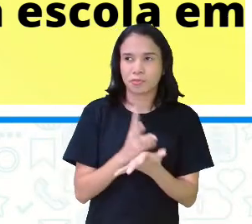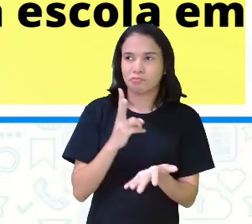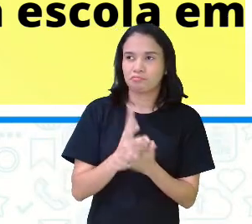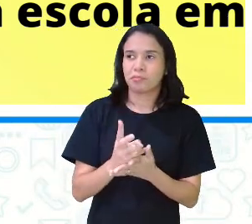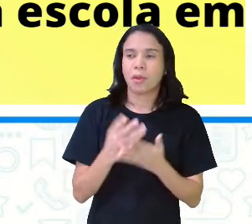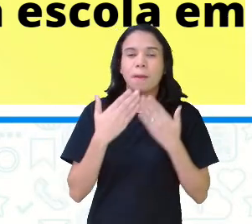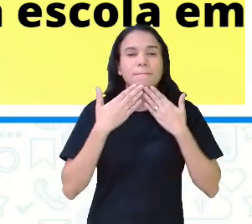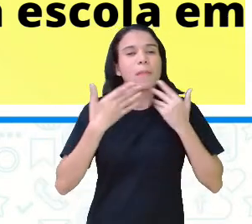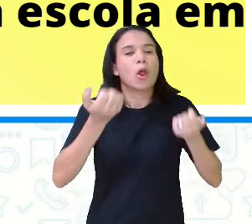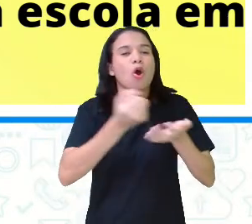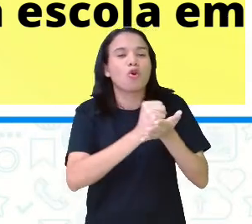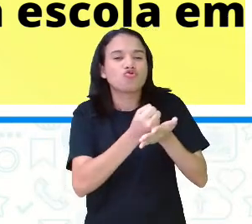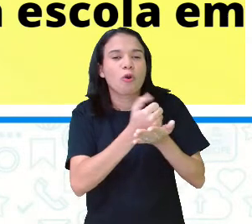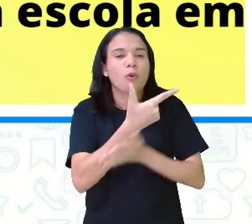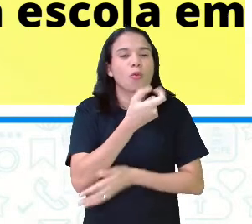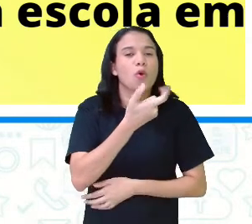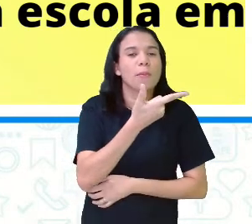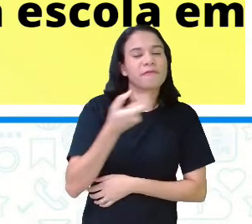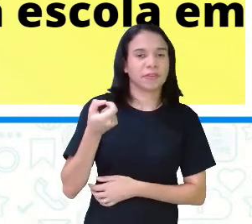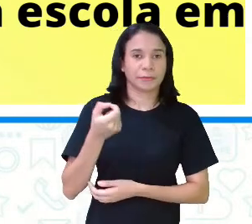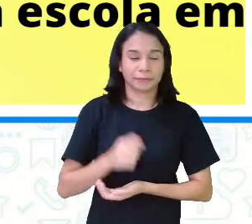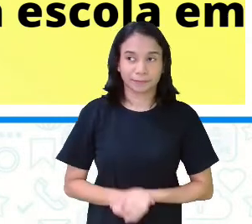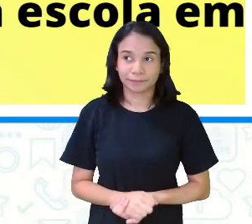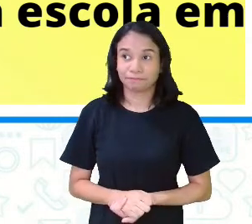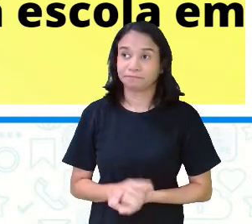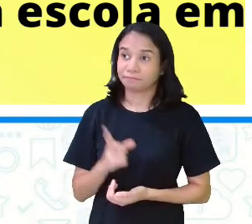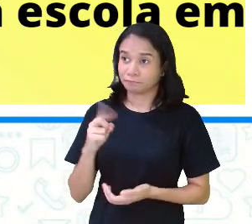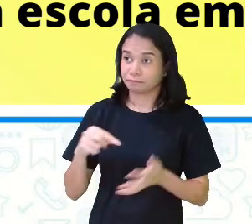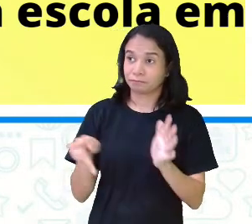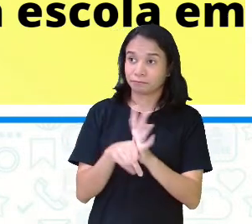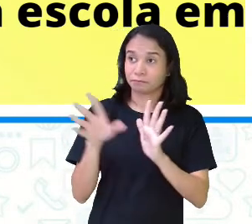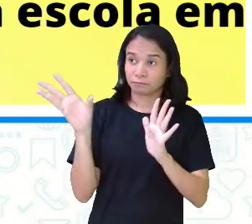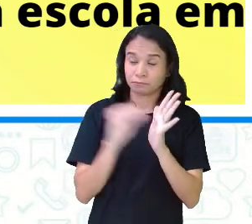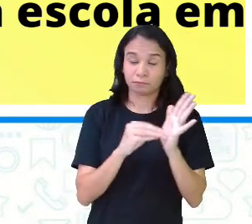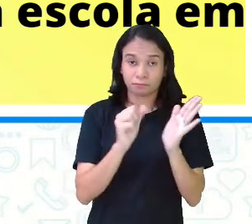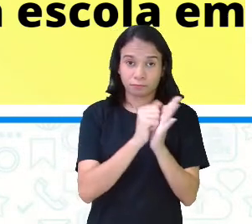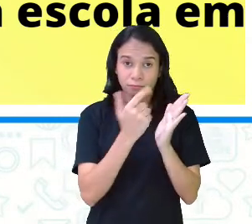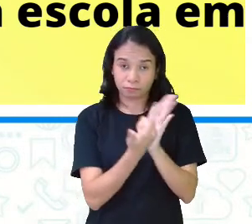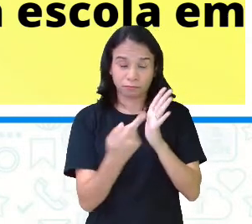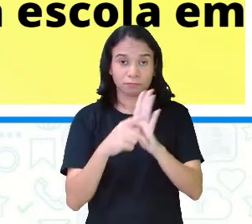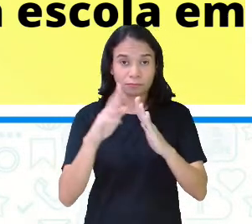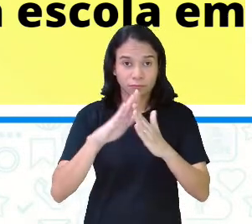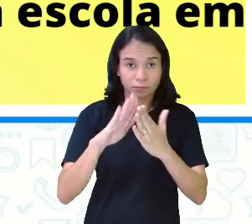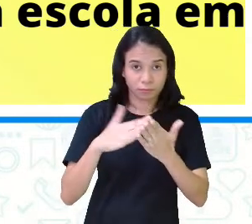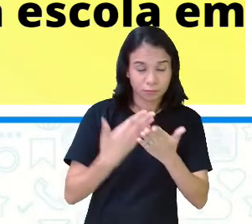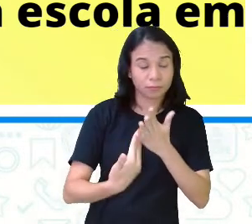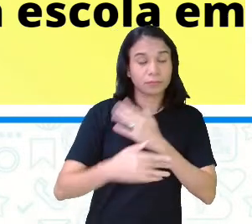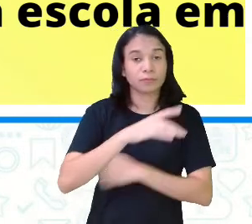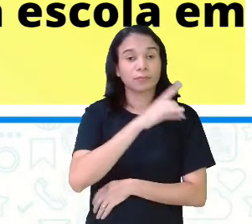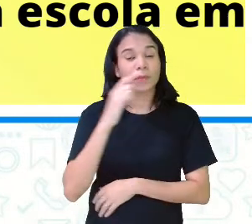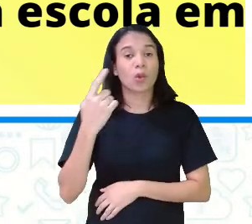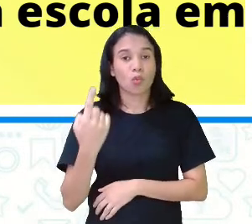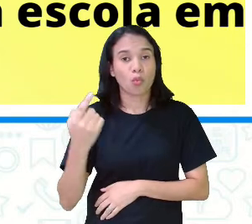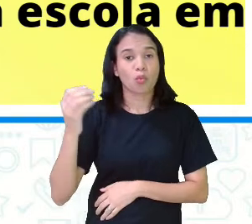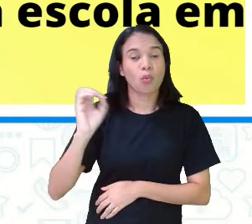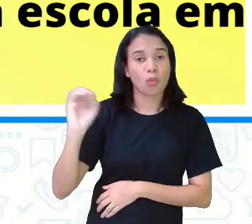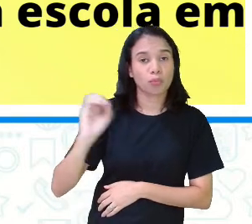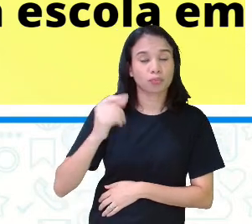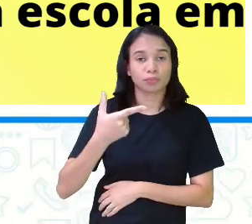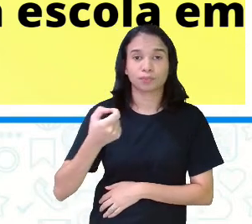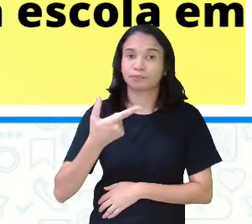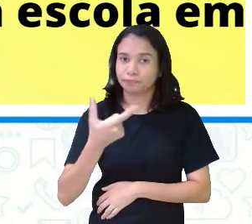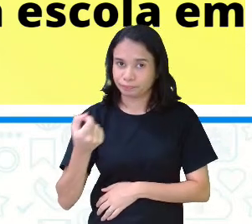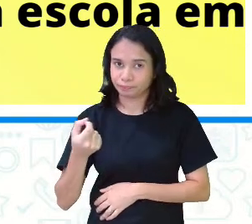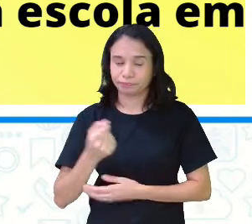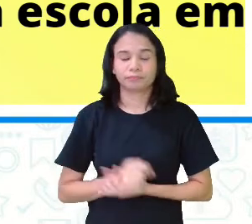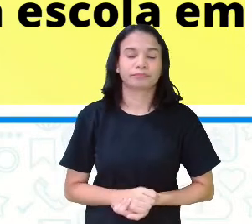dos melhores jogos de 2020. Essa resenha foi enviada para o Jornal da Escola em 1 de outubro de 2020.